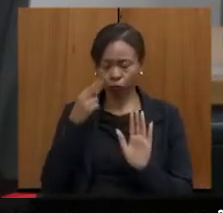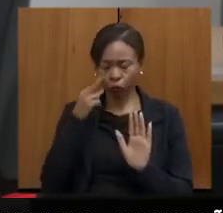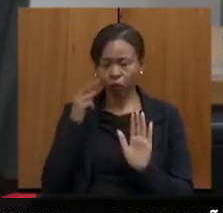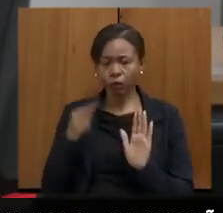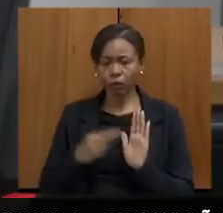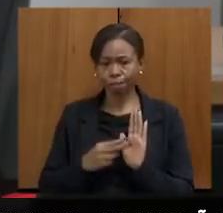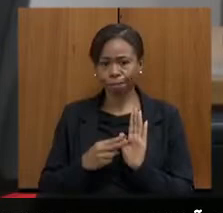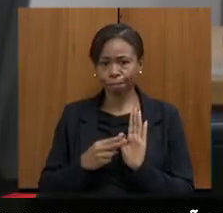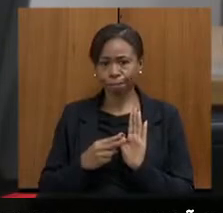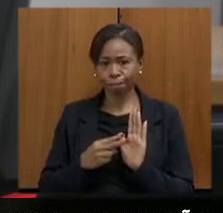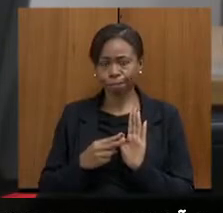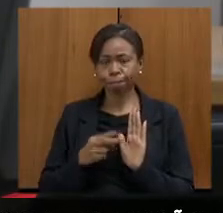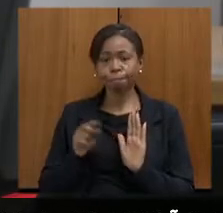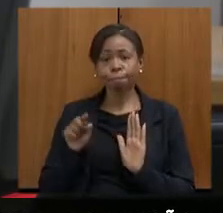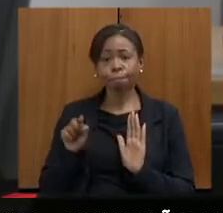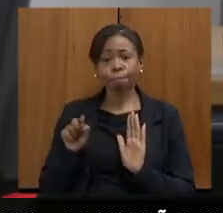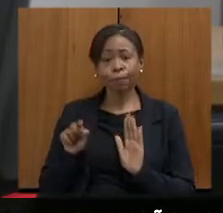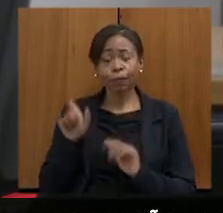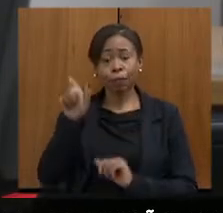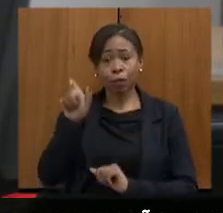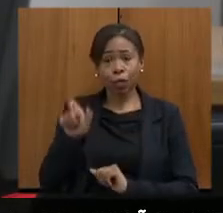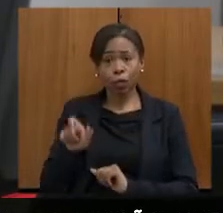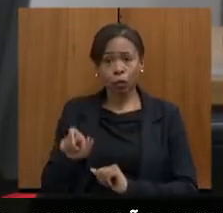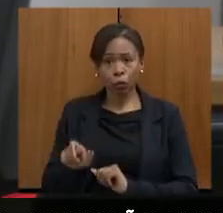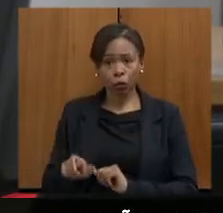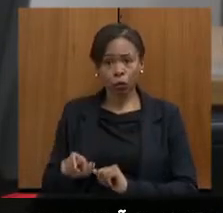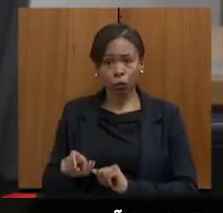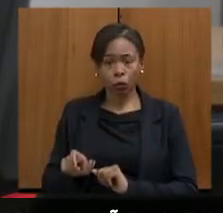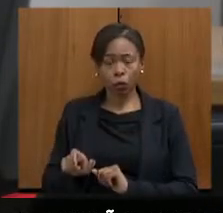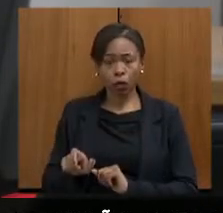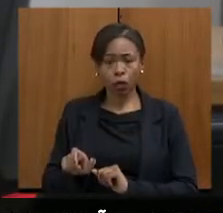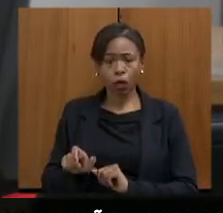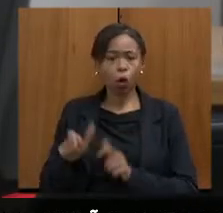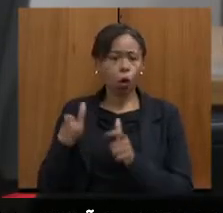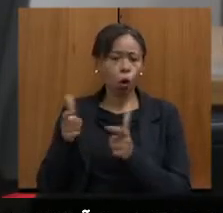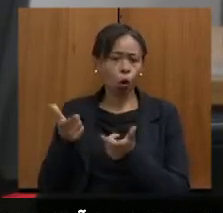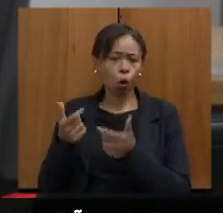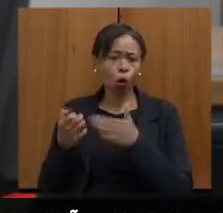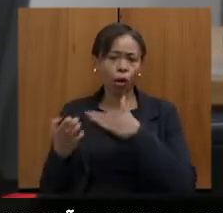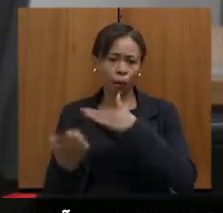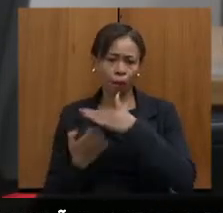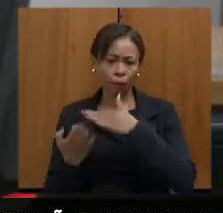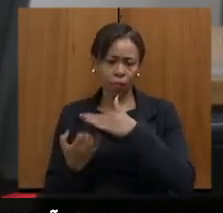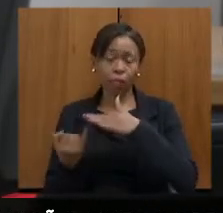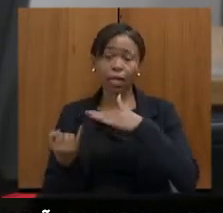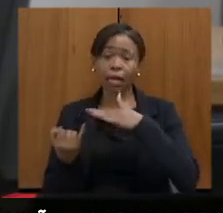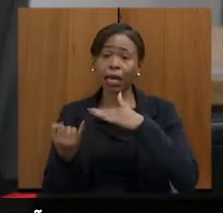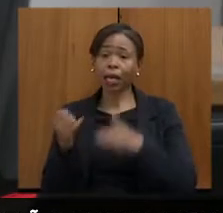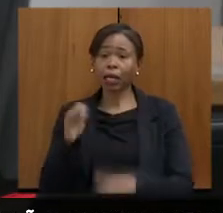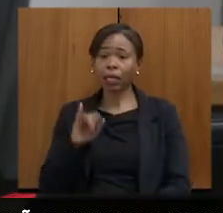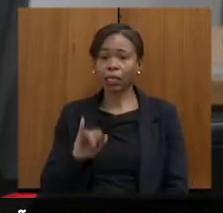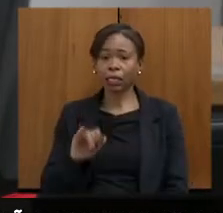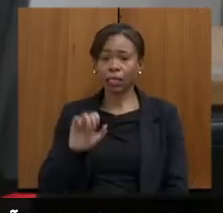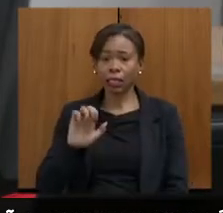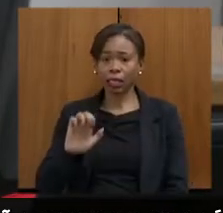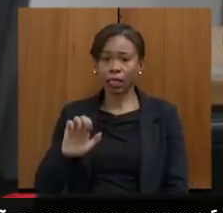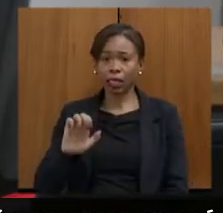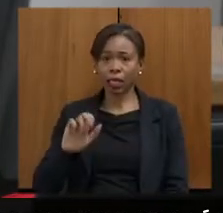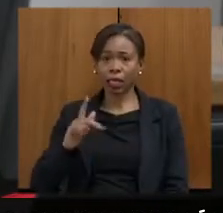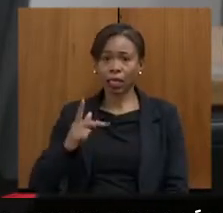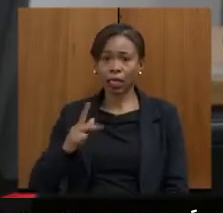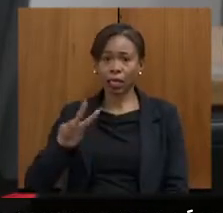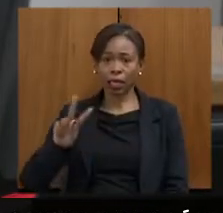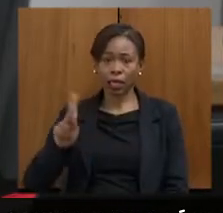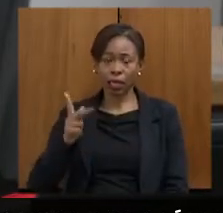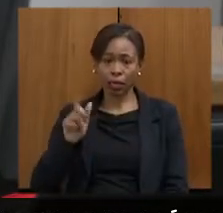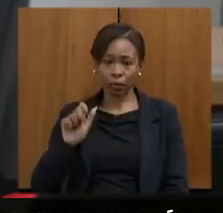O compromissário que é o Instituto Estadual de Patrimônio Histórico e Artístico de